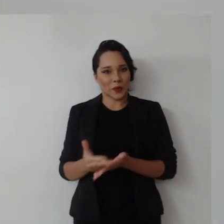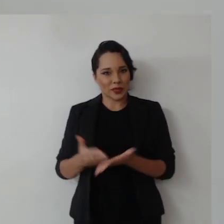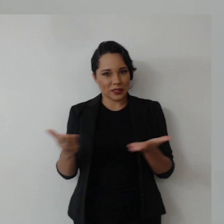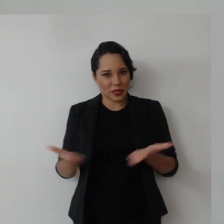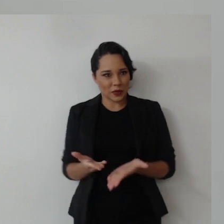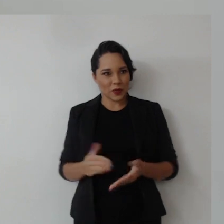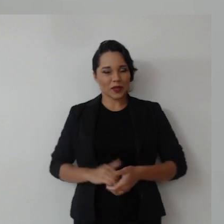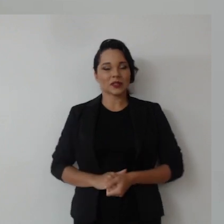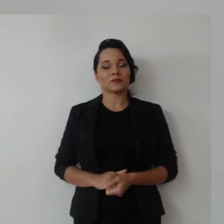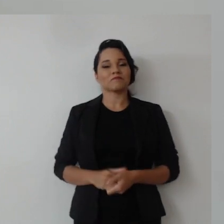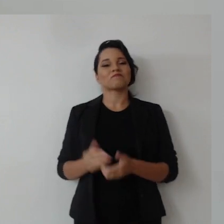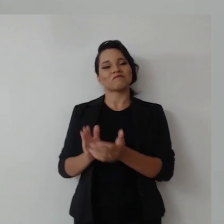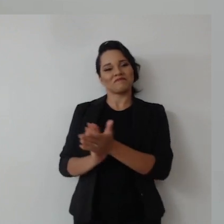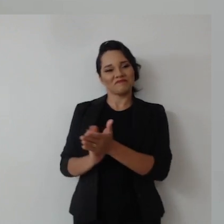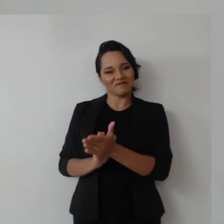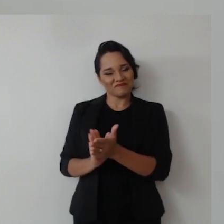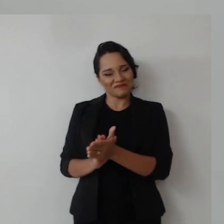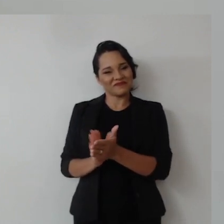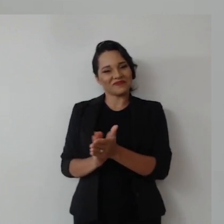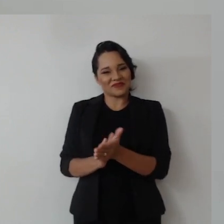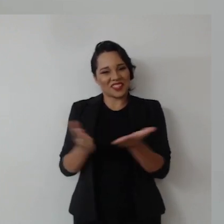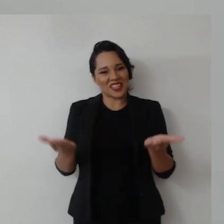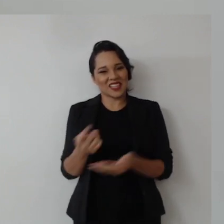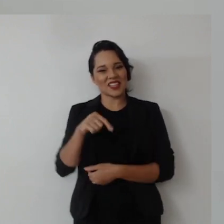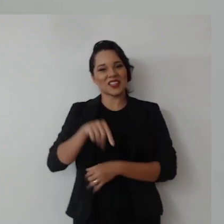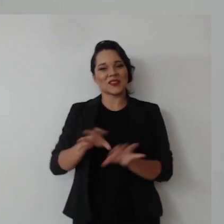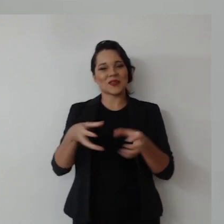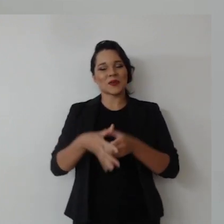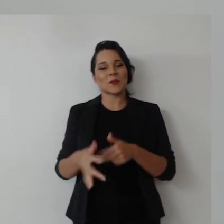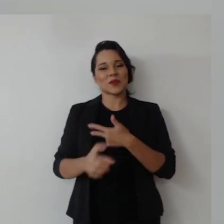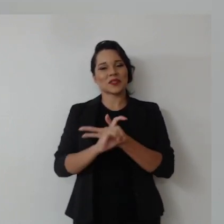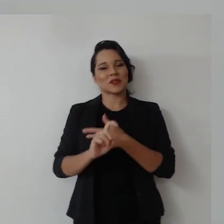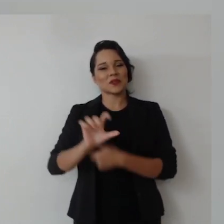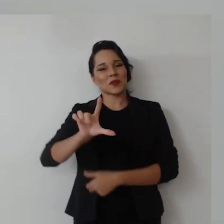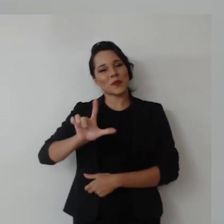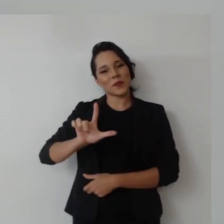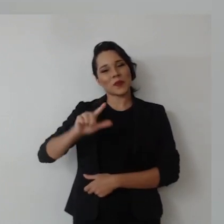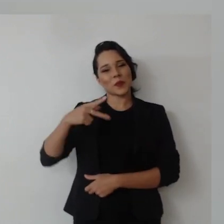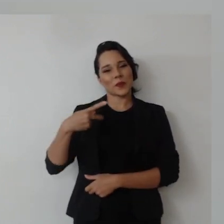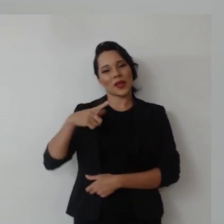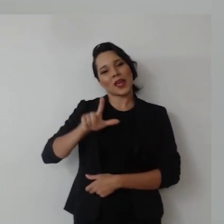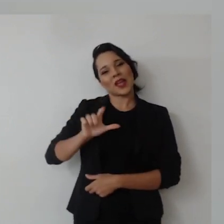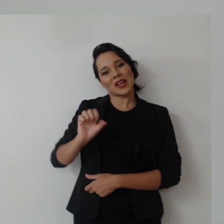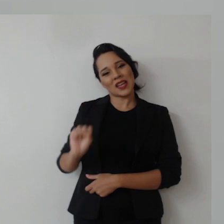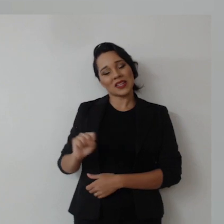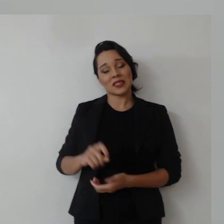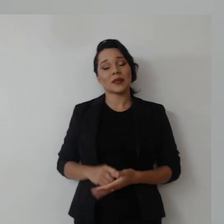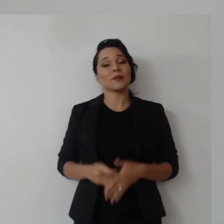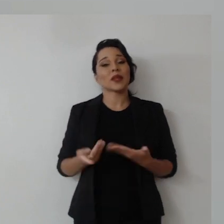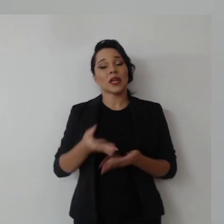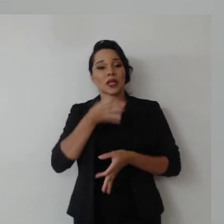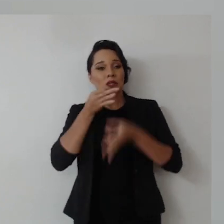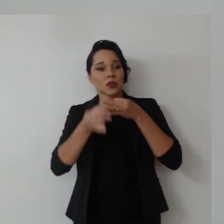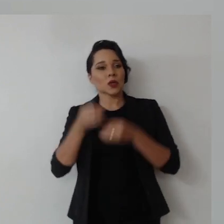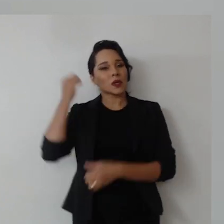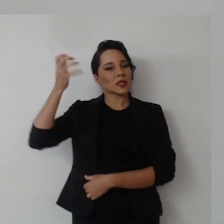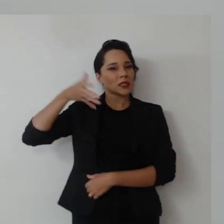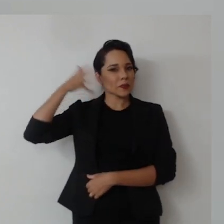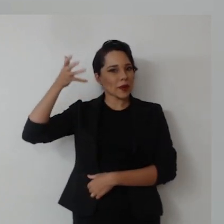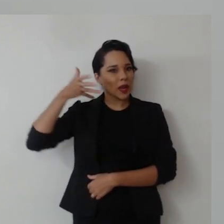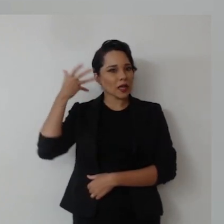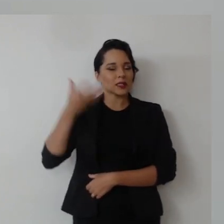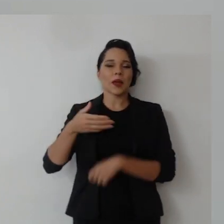Inicialmente, eu quero louvar a iniciativa do Grupo Executivo do PLS, que sugeriu essa